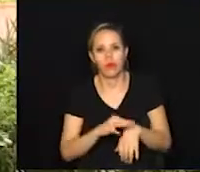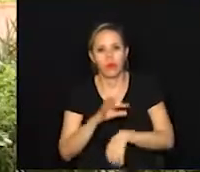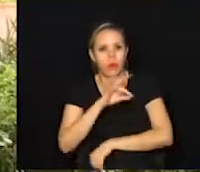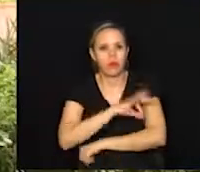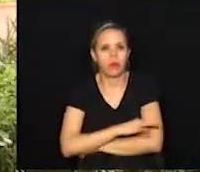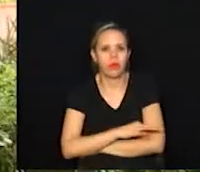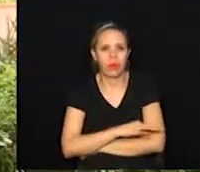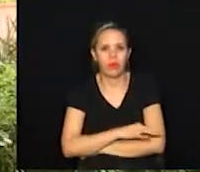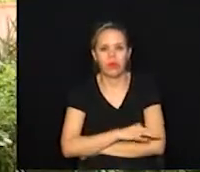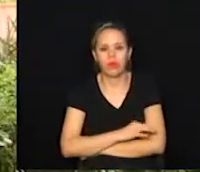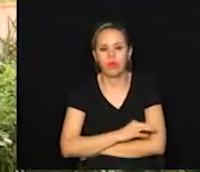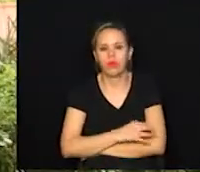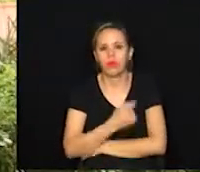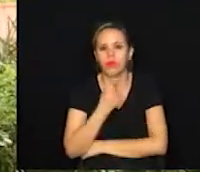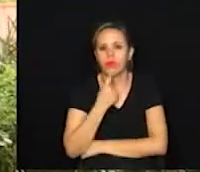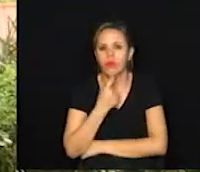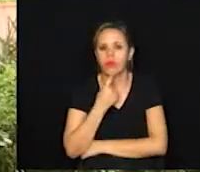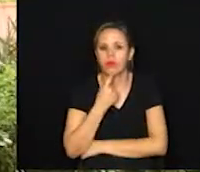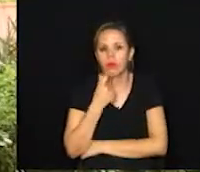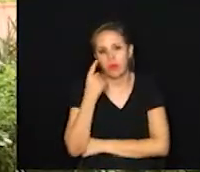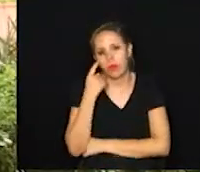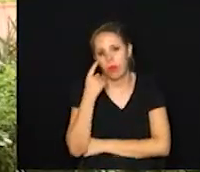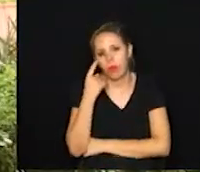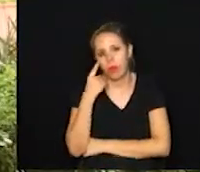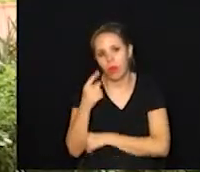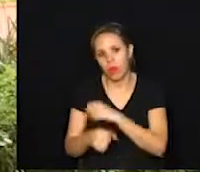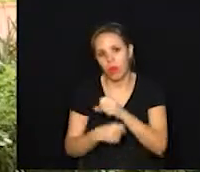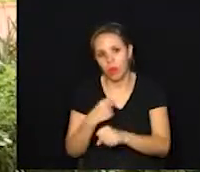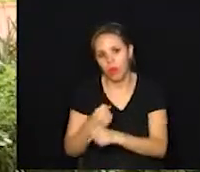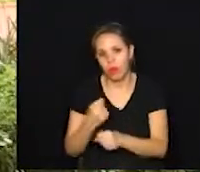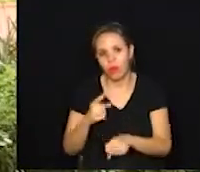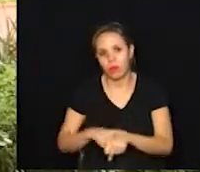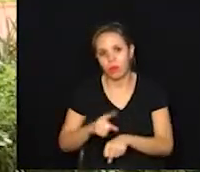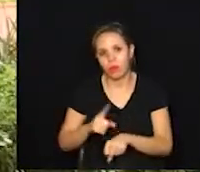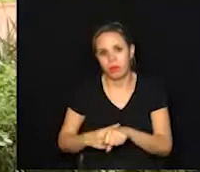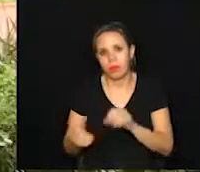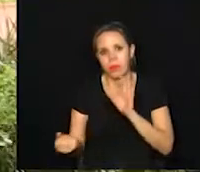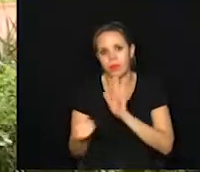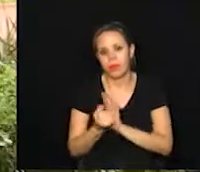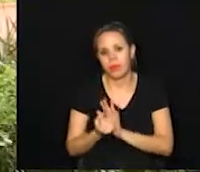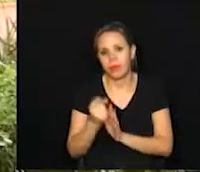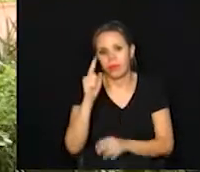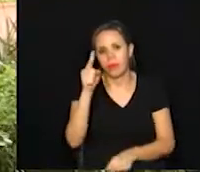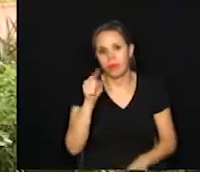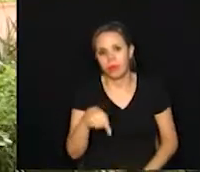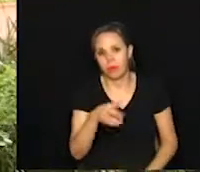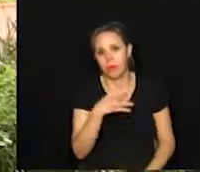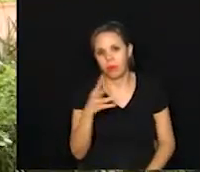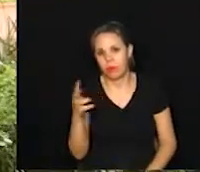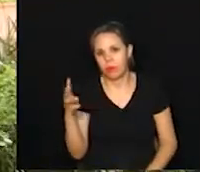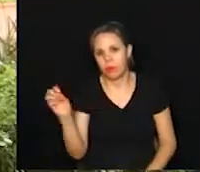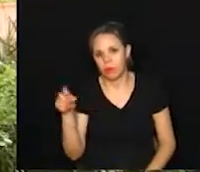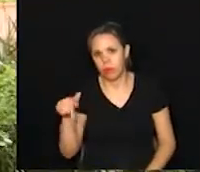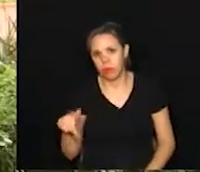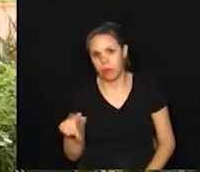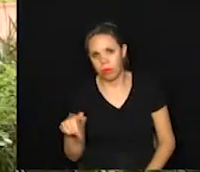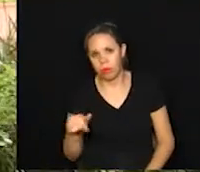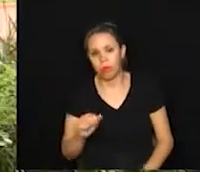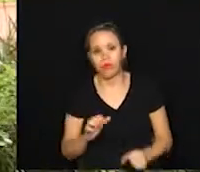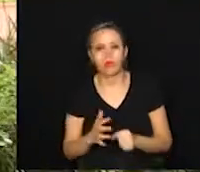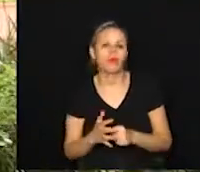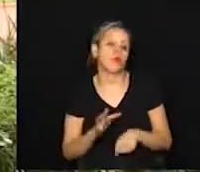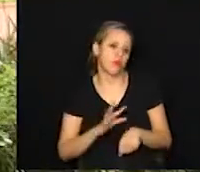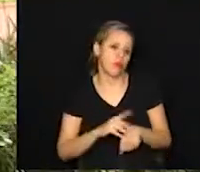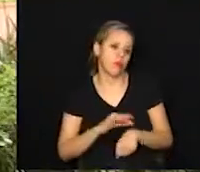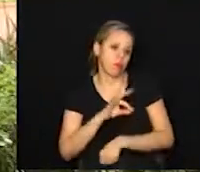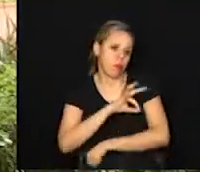dengue em Campinas. Olha só, neste ano, até o momento, foram registrados 1.447 casos da